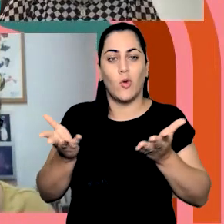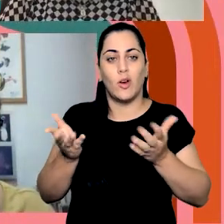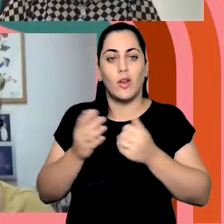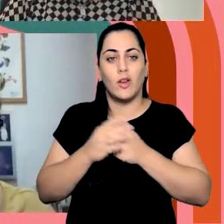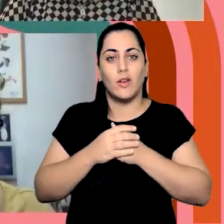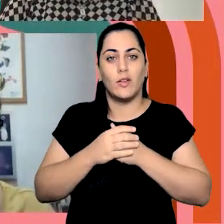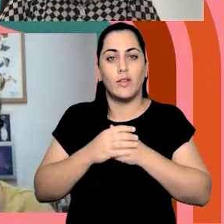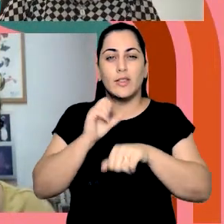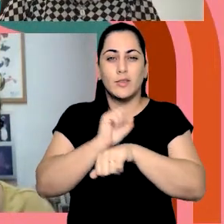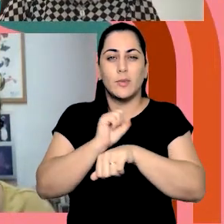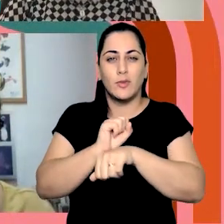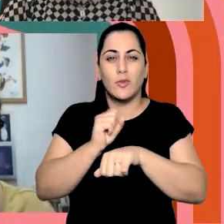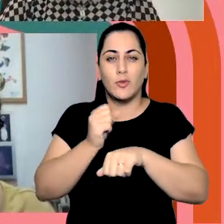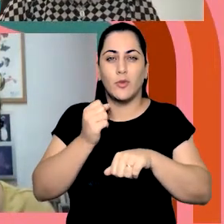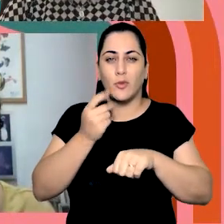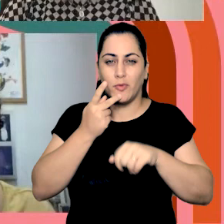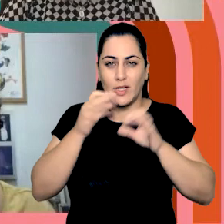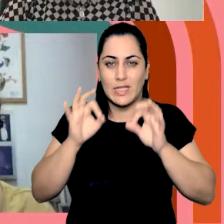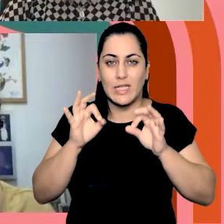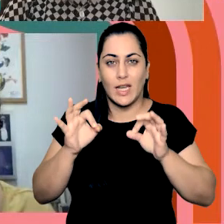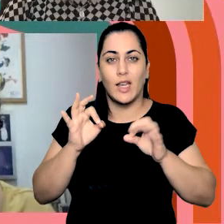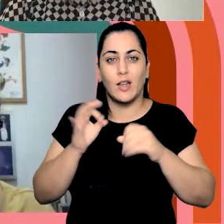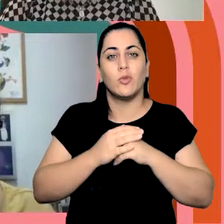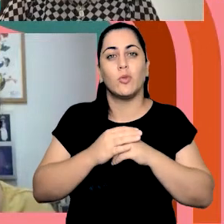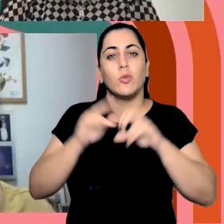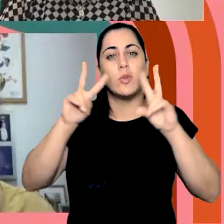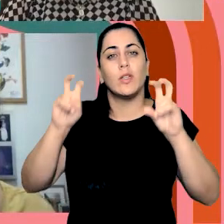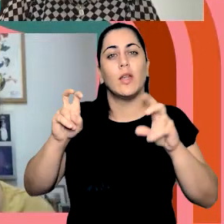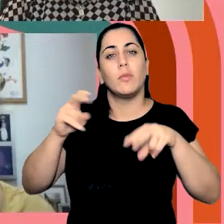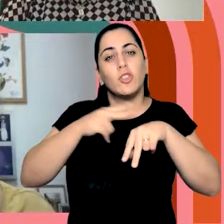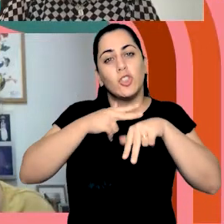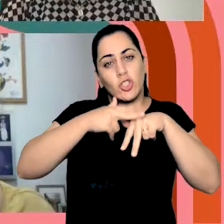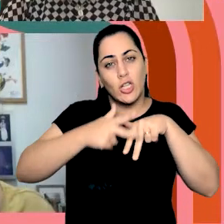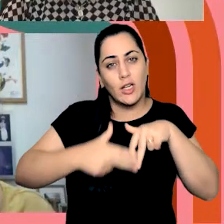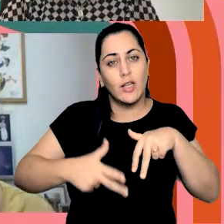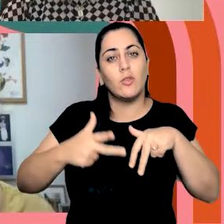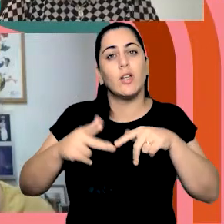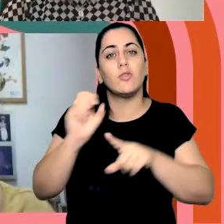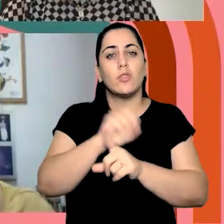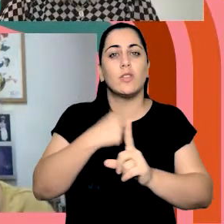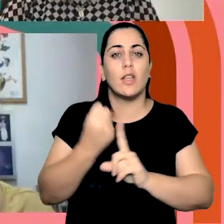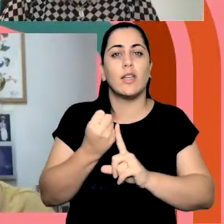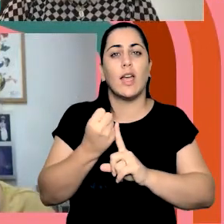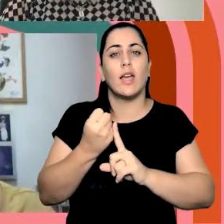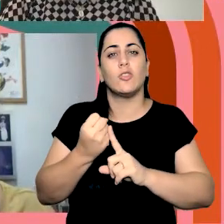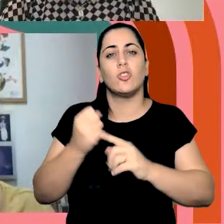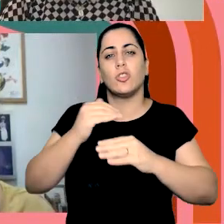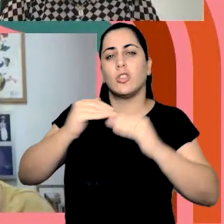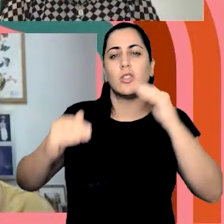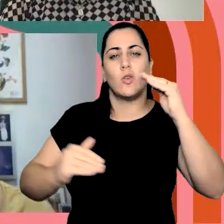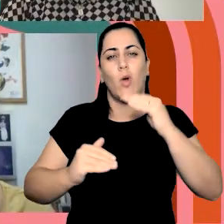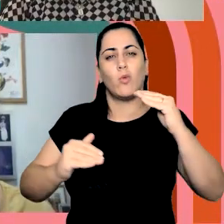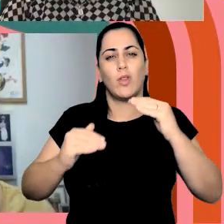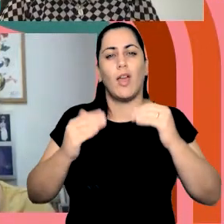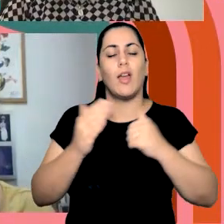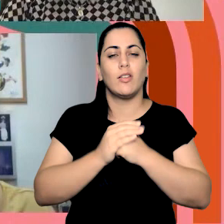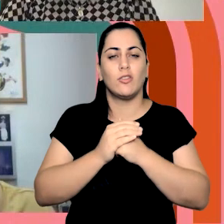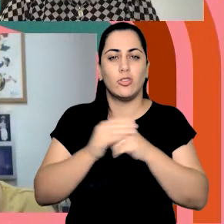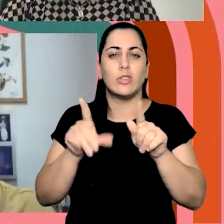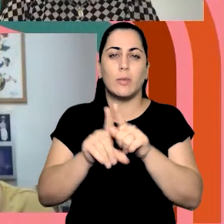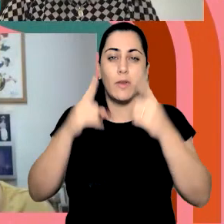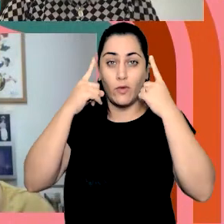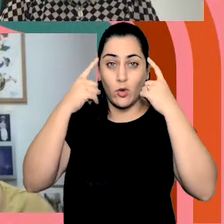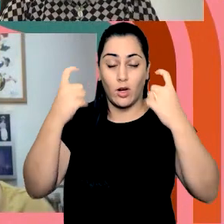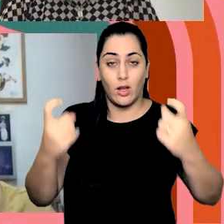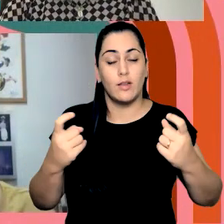a questão de gênero na nossa sociedade, desigualdades e outras violências. Primeiro, gostaria